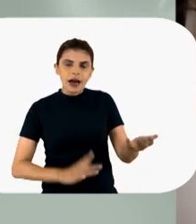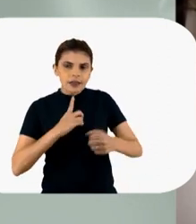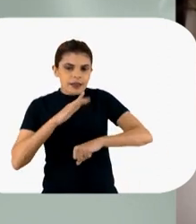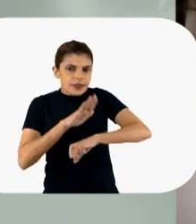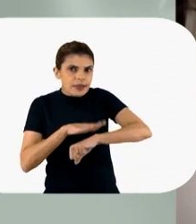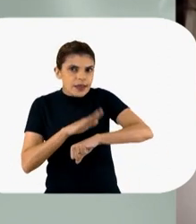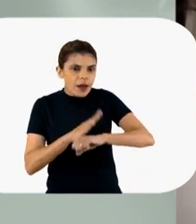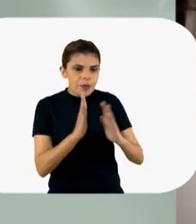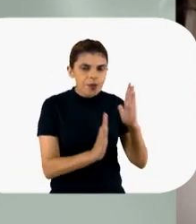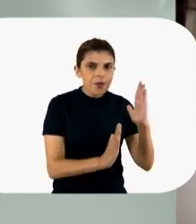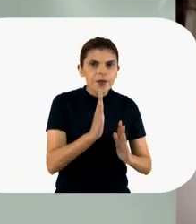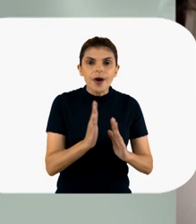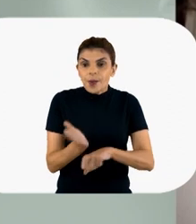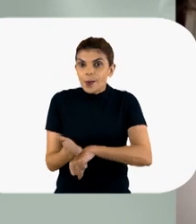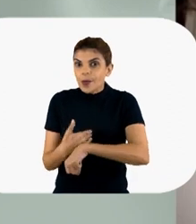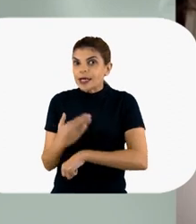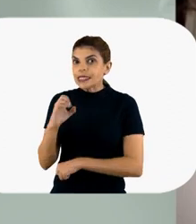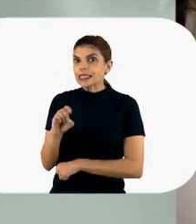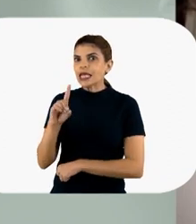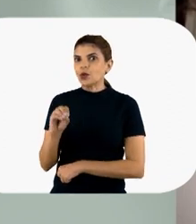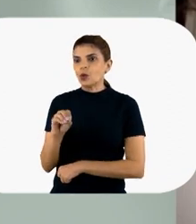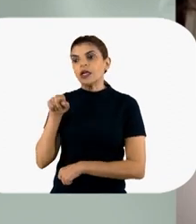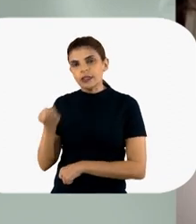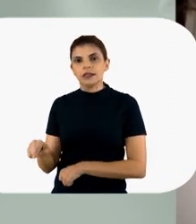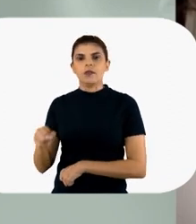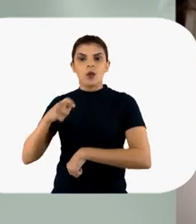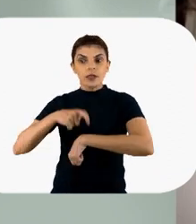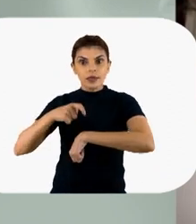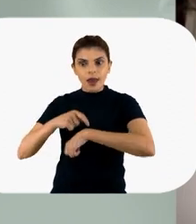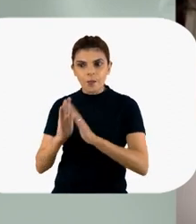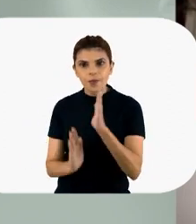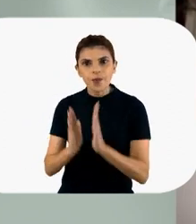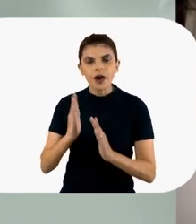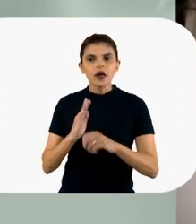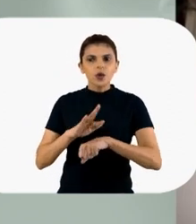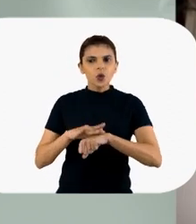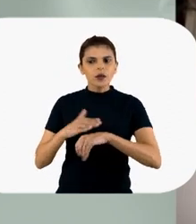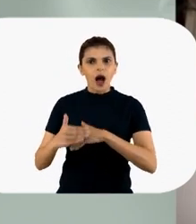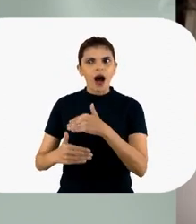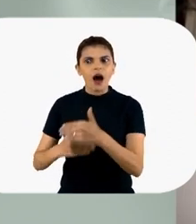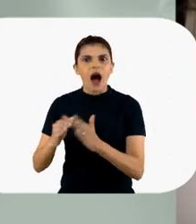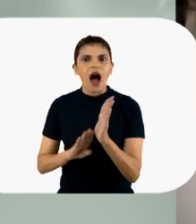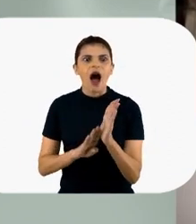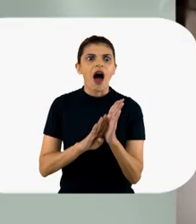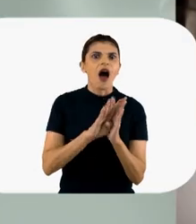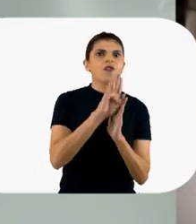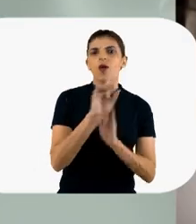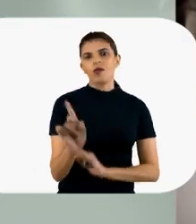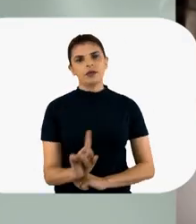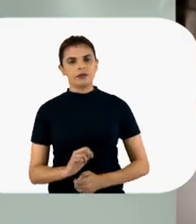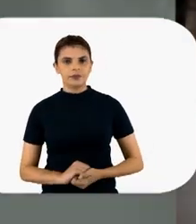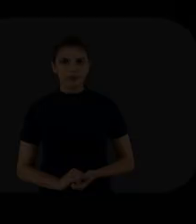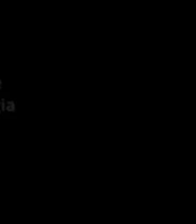isso que tem um timing que a gente acredita que é precoce, é na primeira desaturação. É isso, é o timing. A doença vai avançando